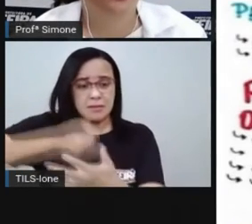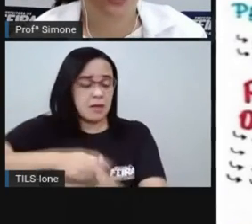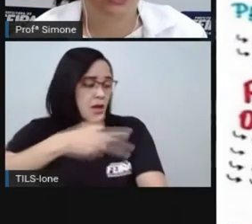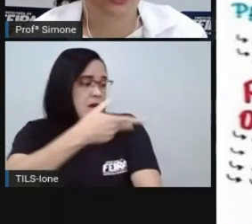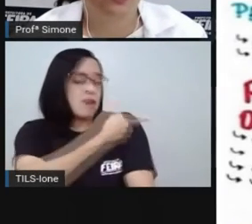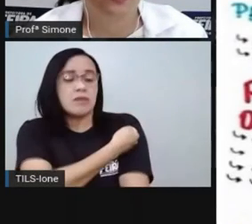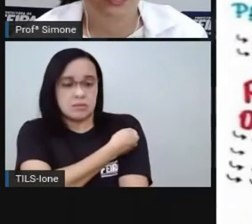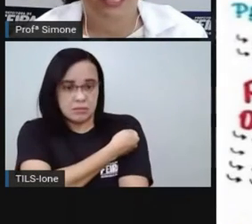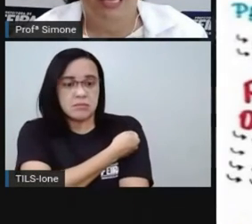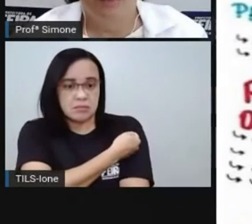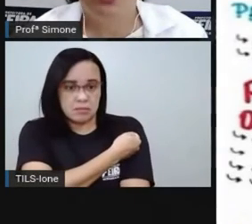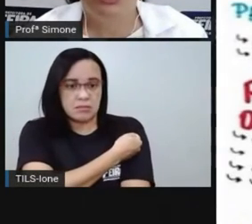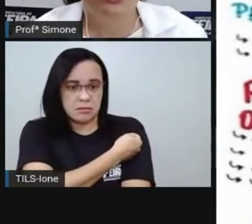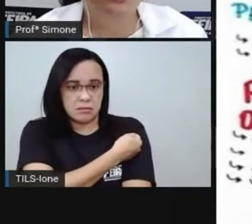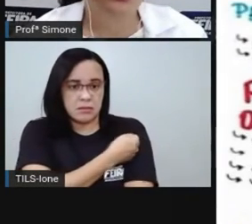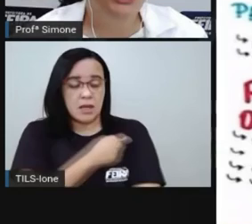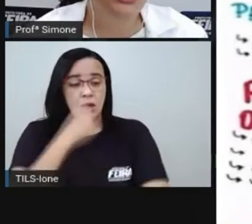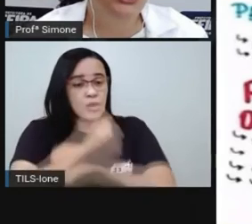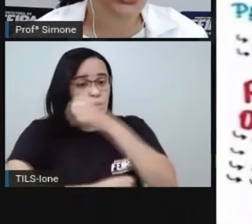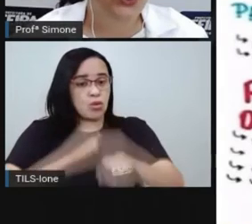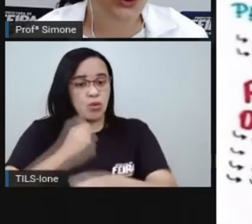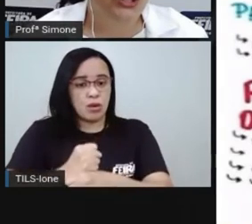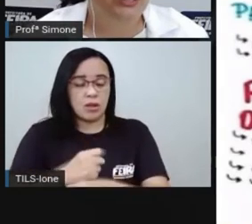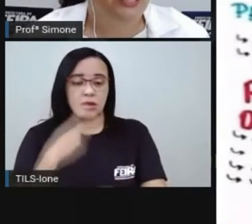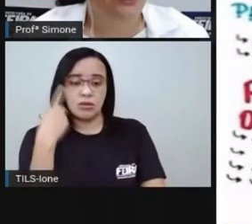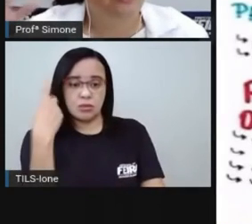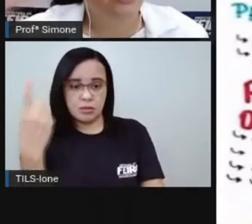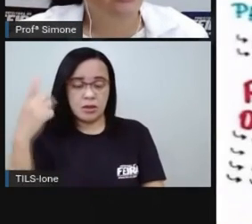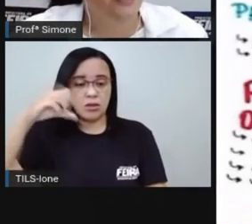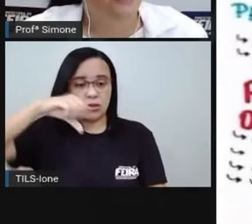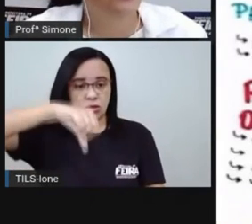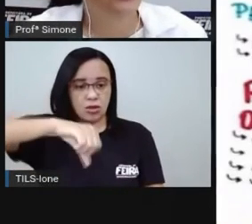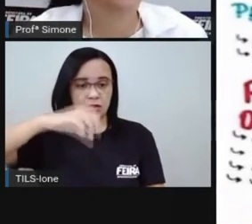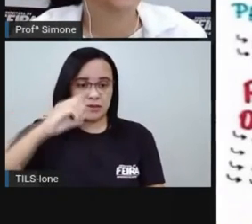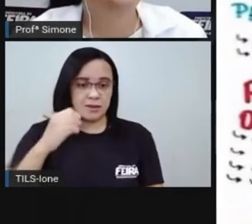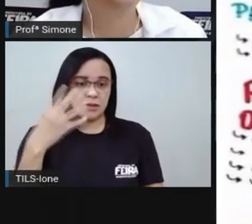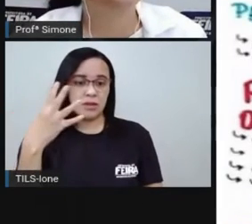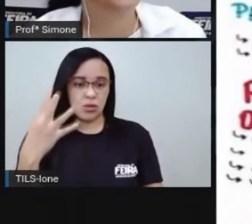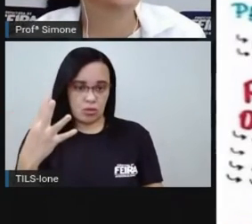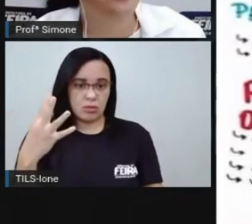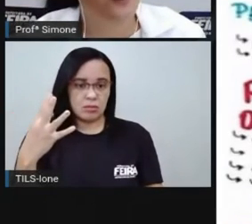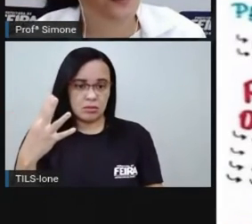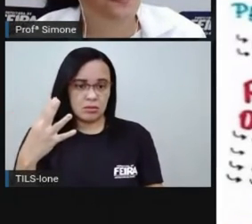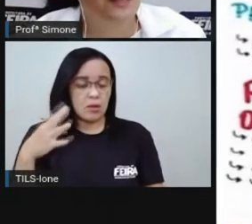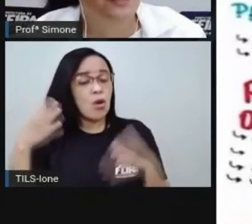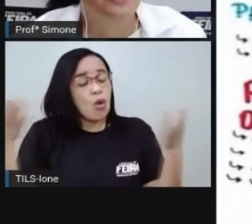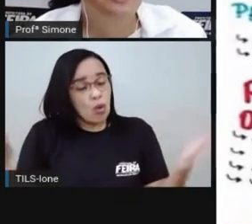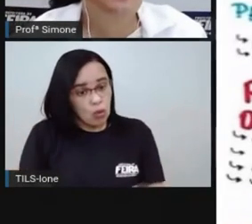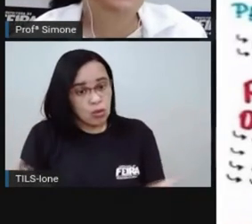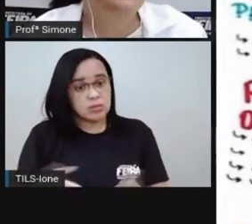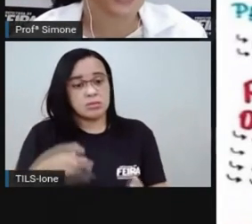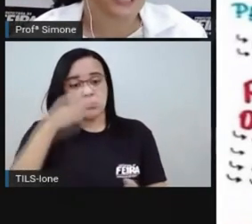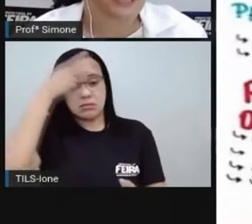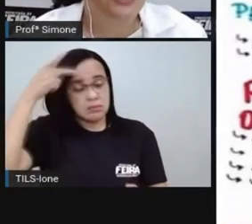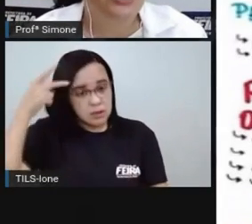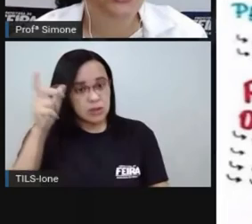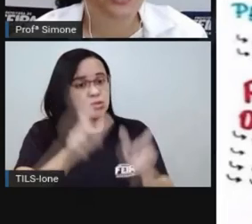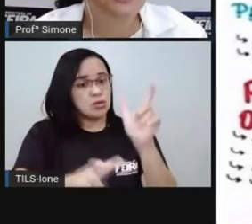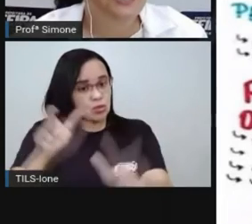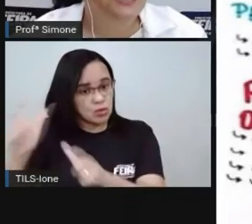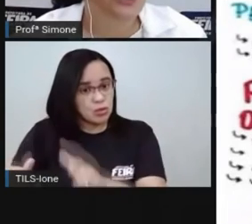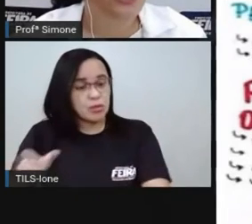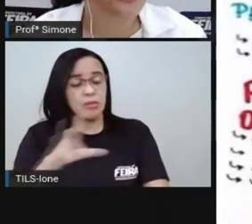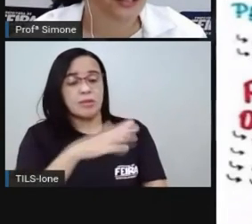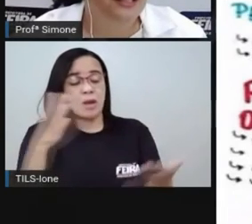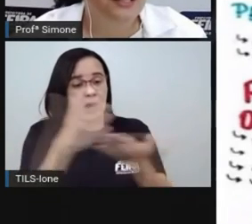1904. É por isso que muita gente hoje tem o imaginário de que vacina faz mal, mas na verdade a gente